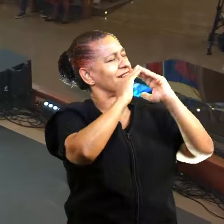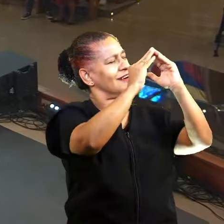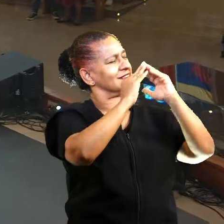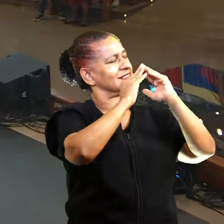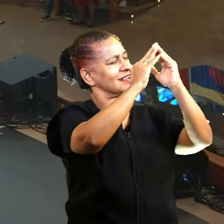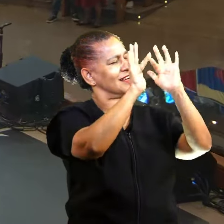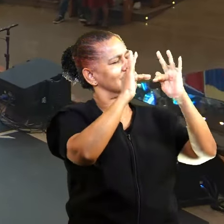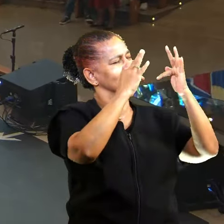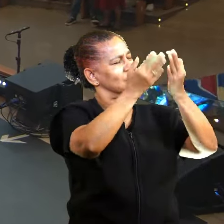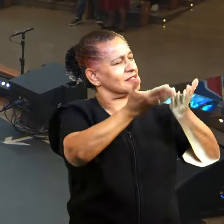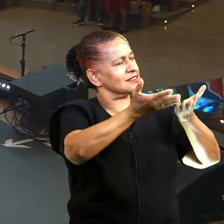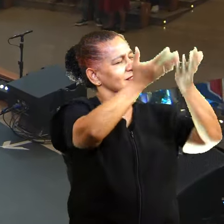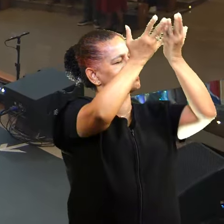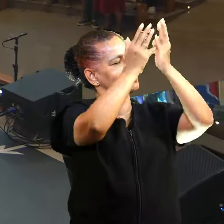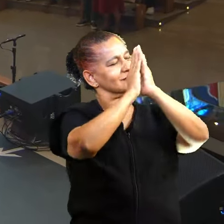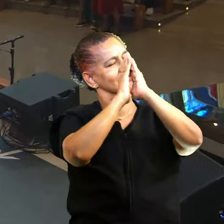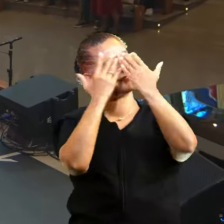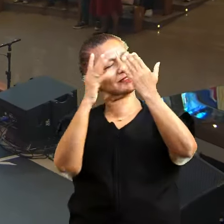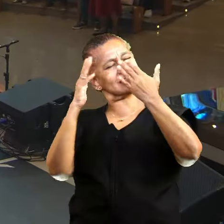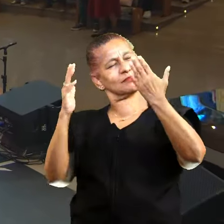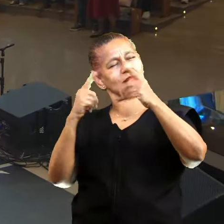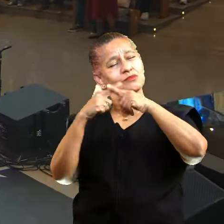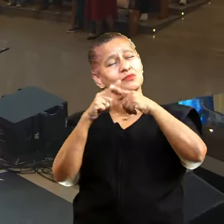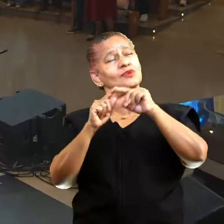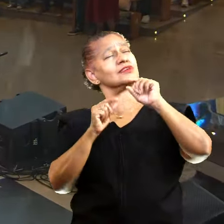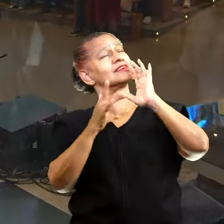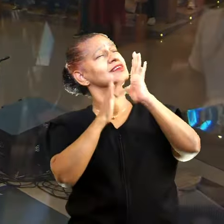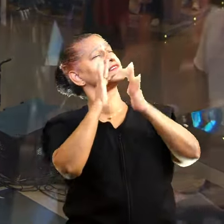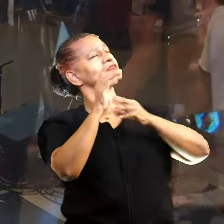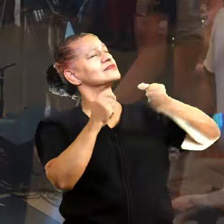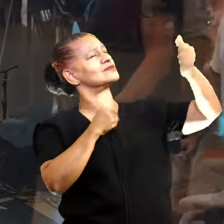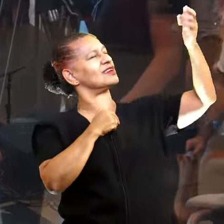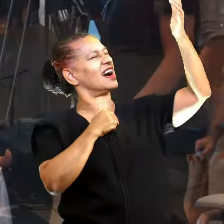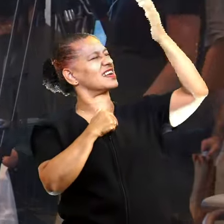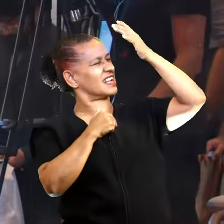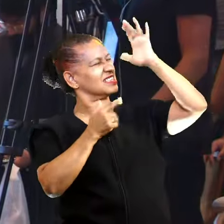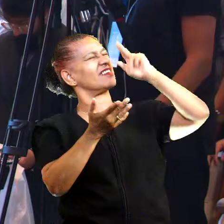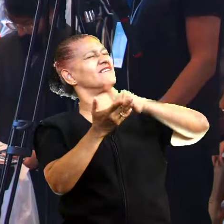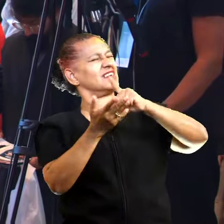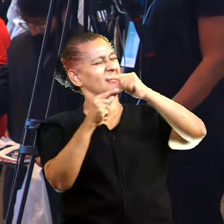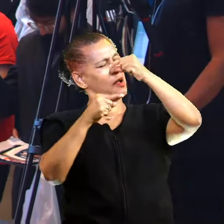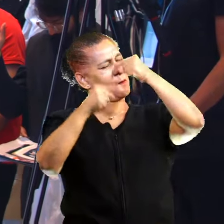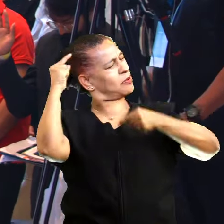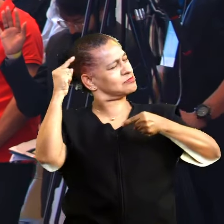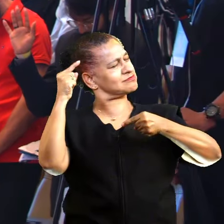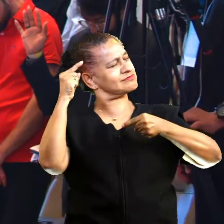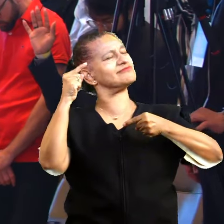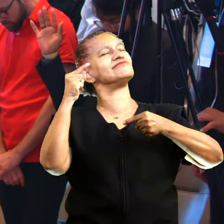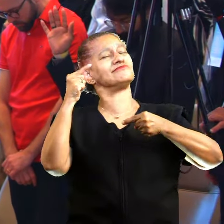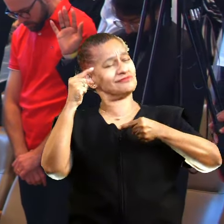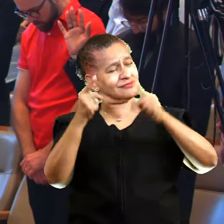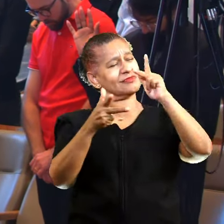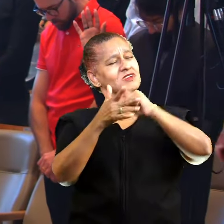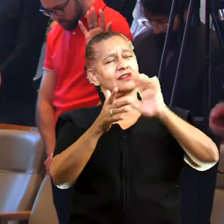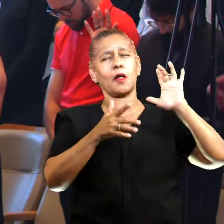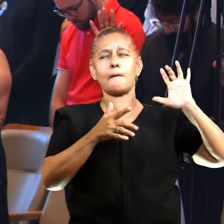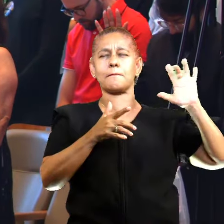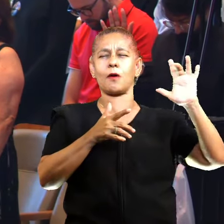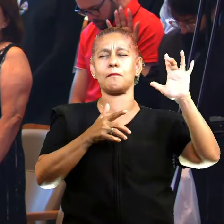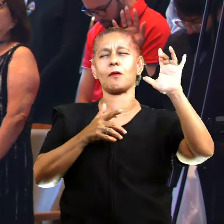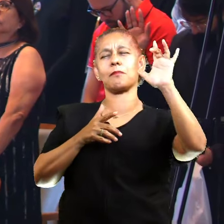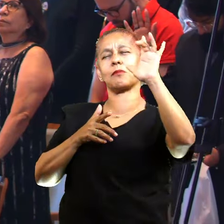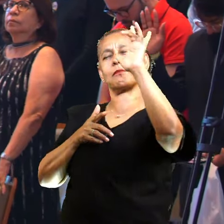nós celebramos porque a tua graça ela é incoerente, ela alcança o